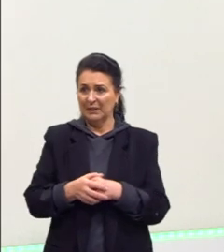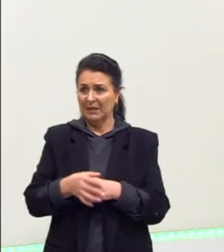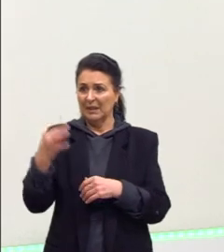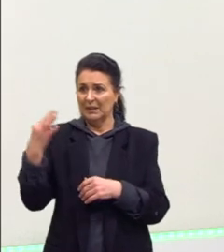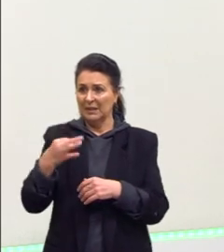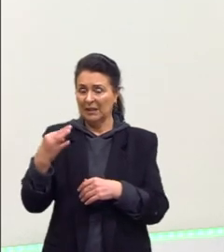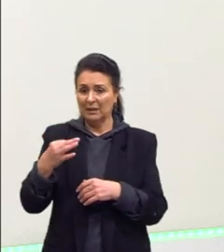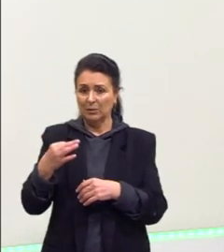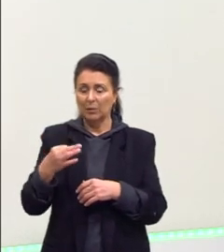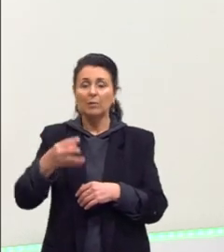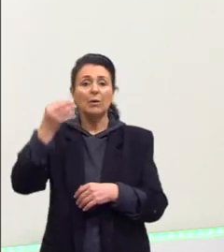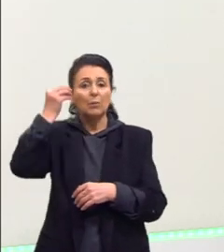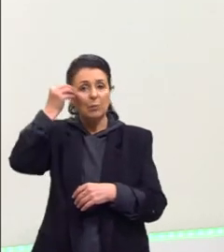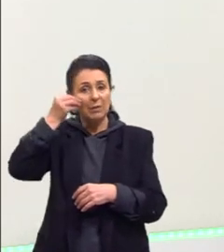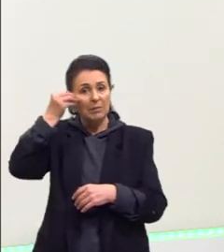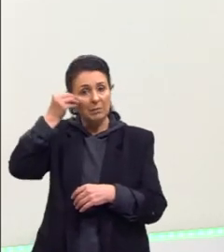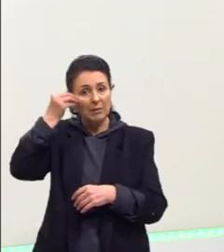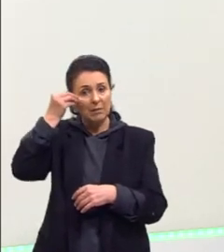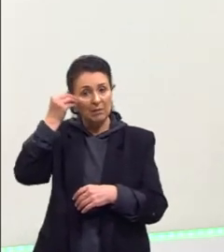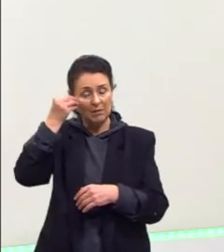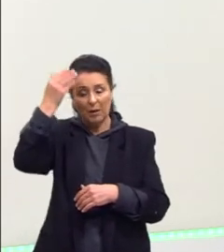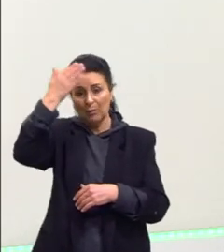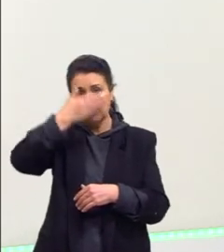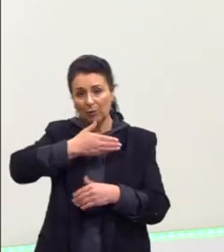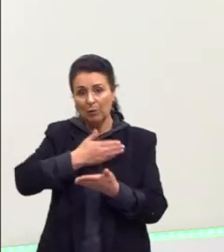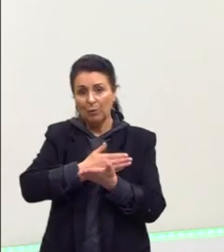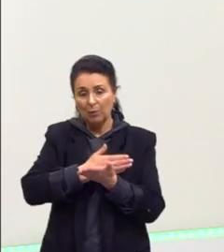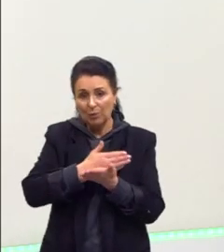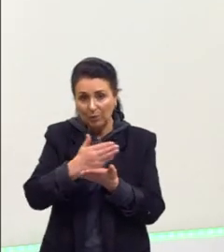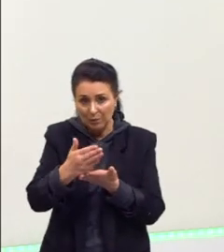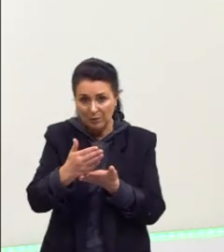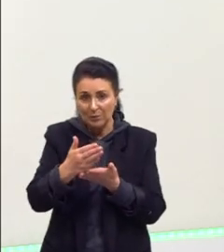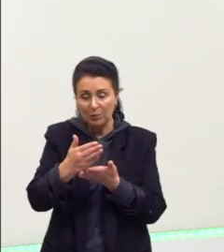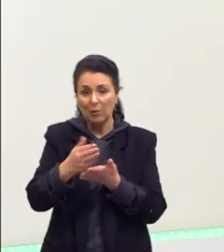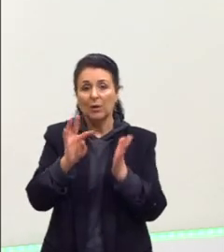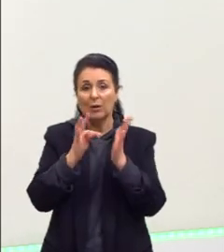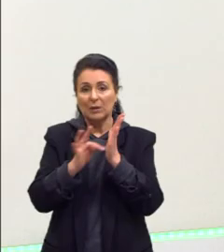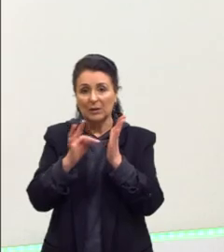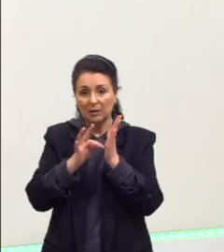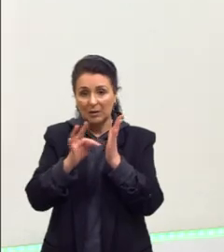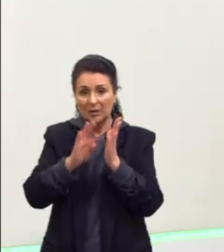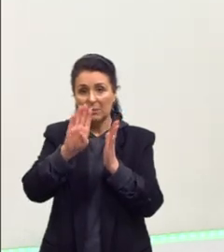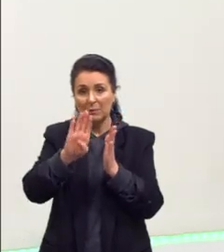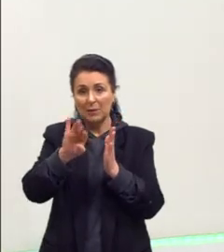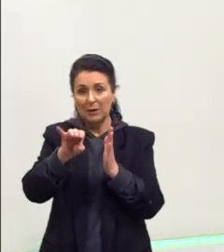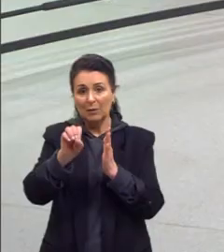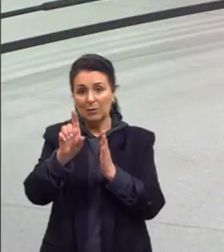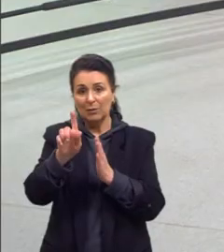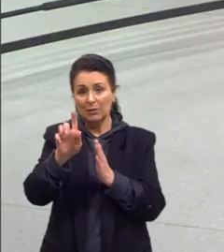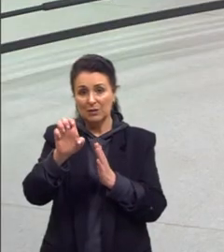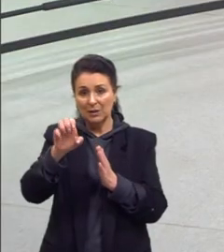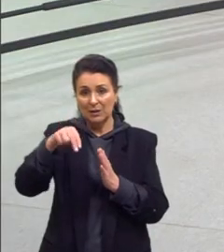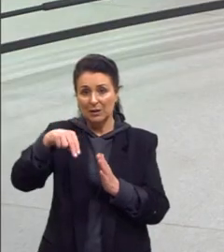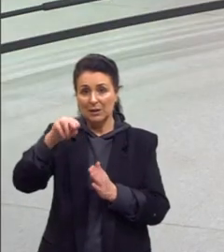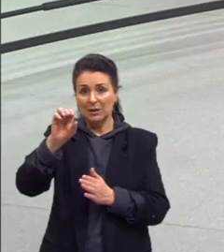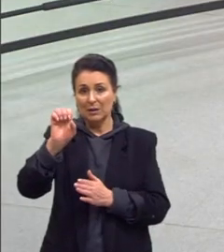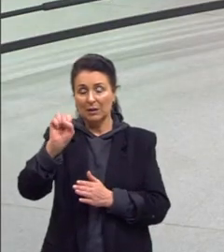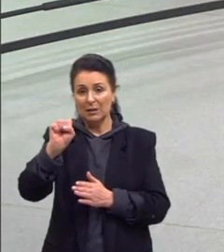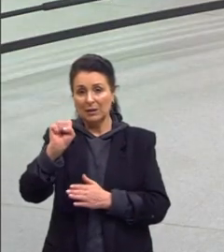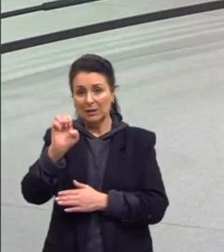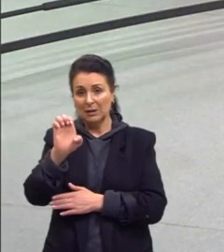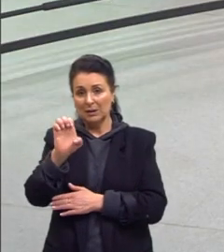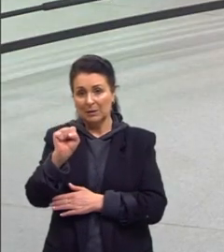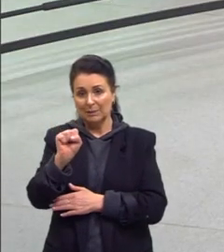Certo? Então, esse experimento começou, deu um pontapé inicial na teoria da biogênese. Gente, eu vou